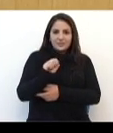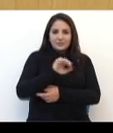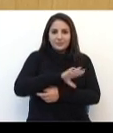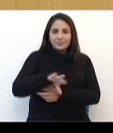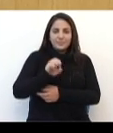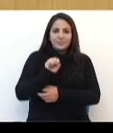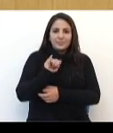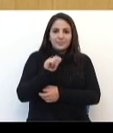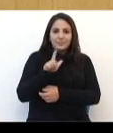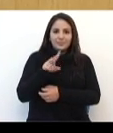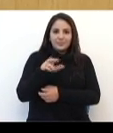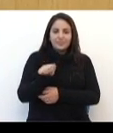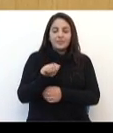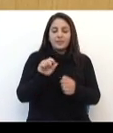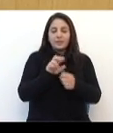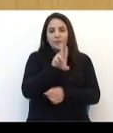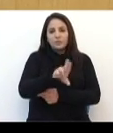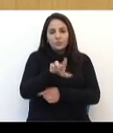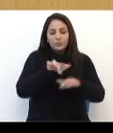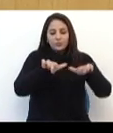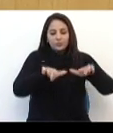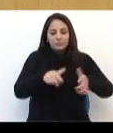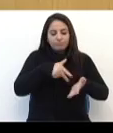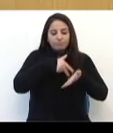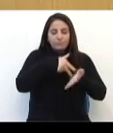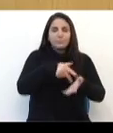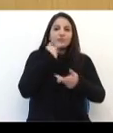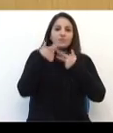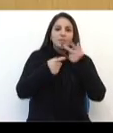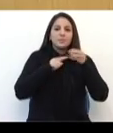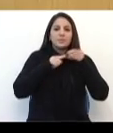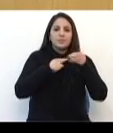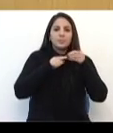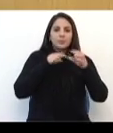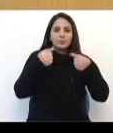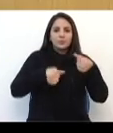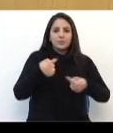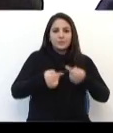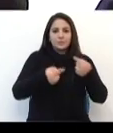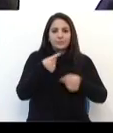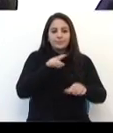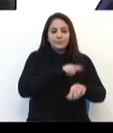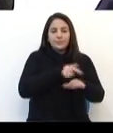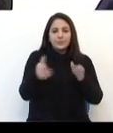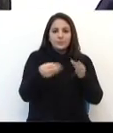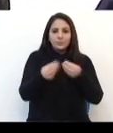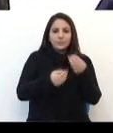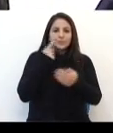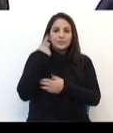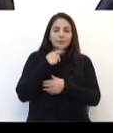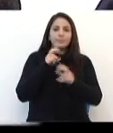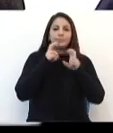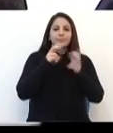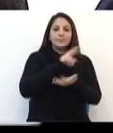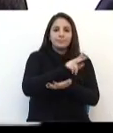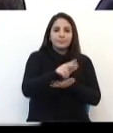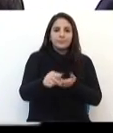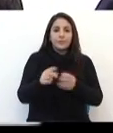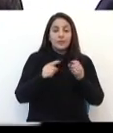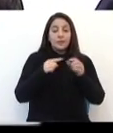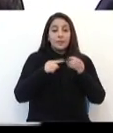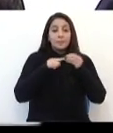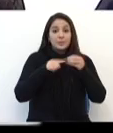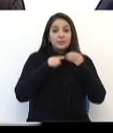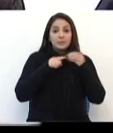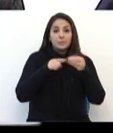utilizou a tribuna para comentar um dos destaques do seu mandato, o trânsito. A pauta foi uma das prioridades do